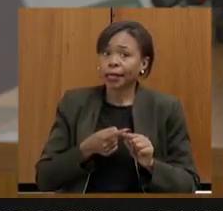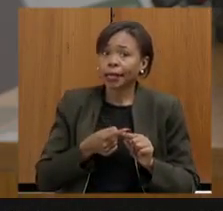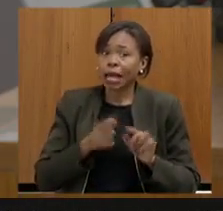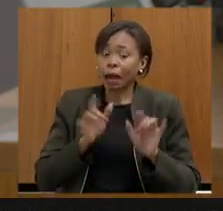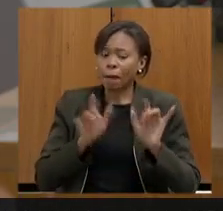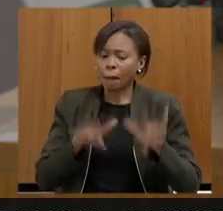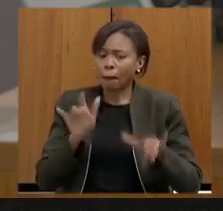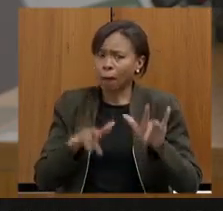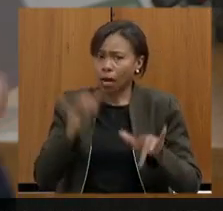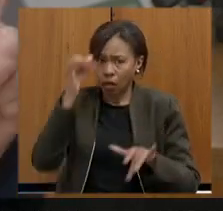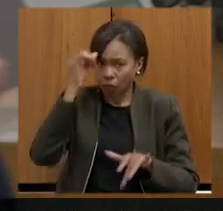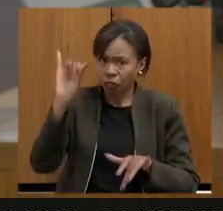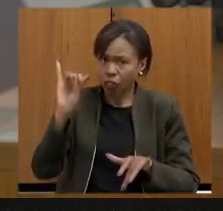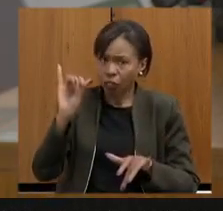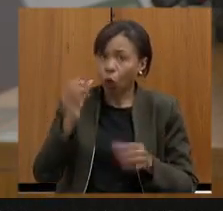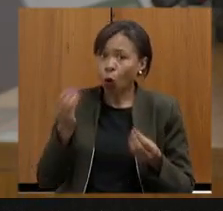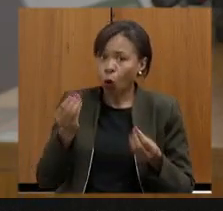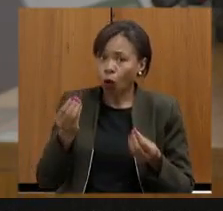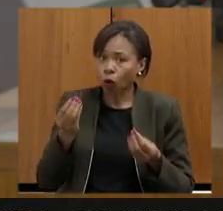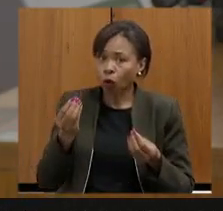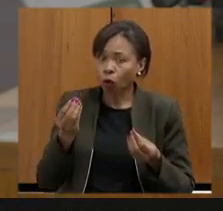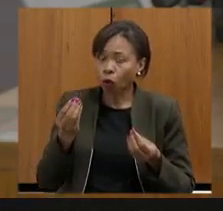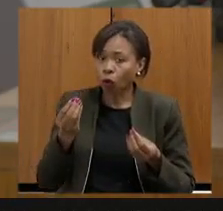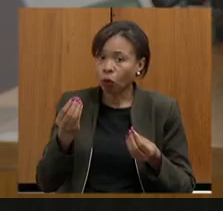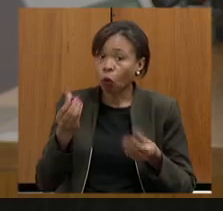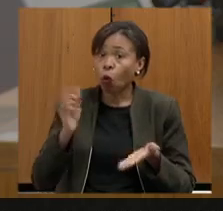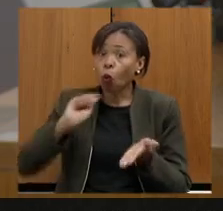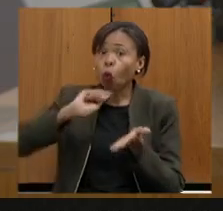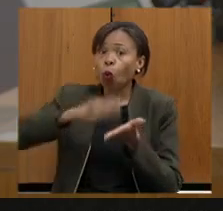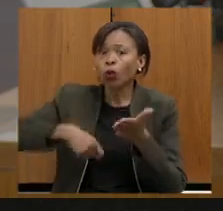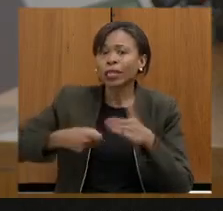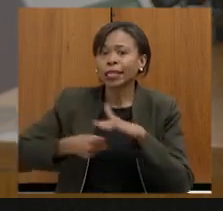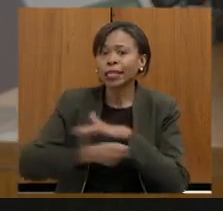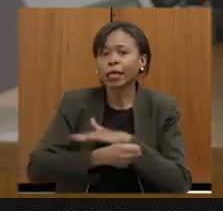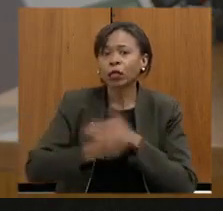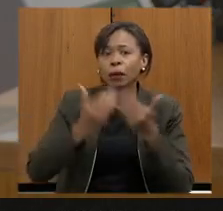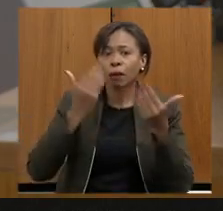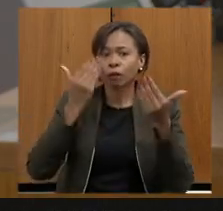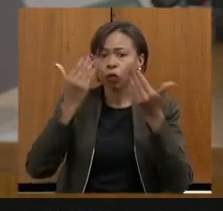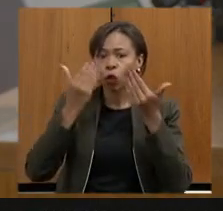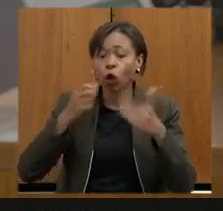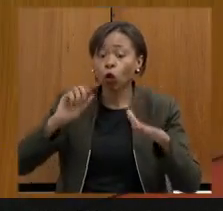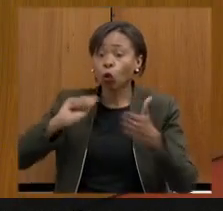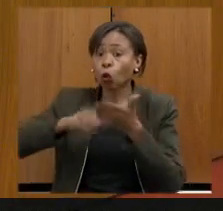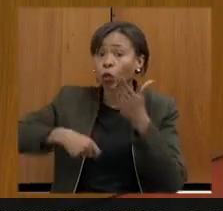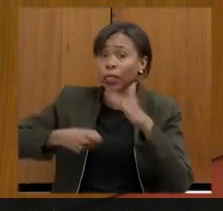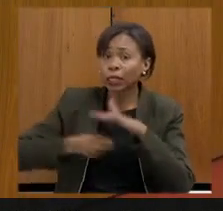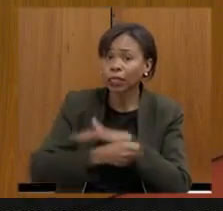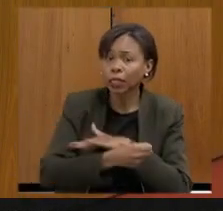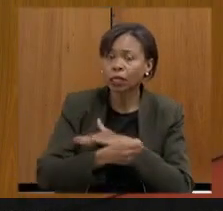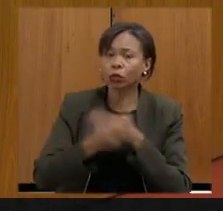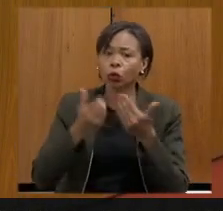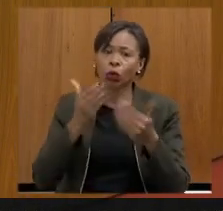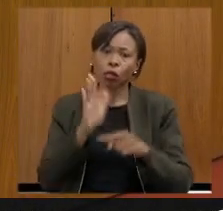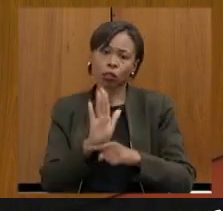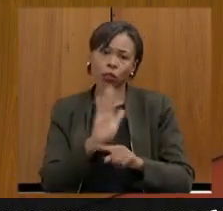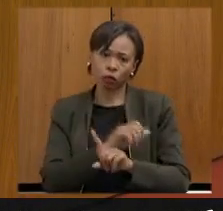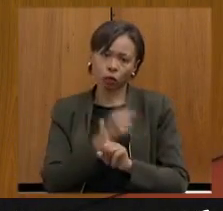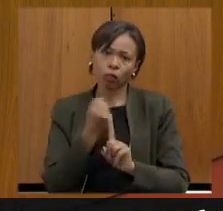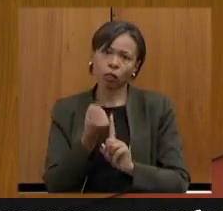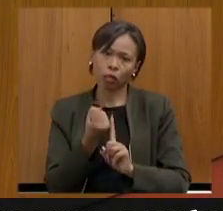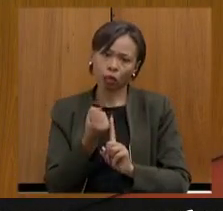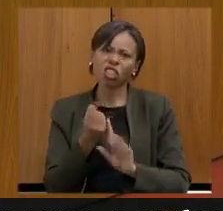escolar é a contratação dos psicólogos e assistentes sociais que já está acontecendo e que tem um valor muito grande